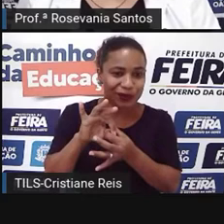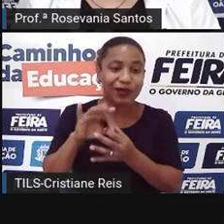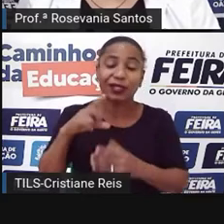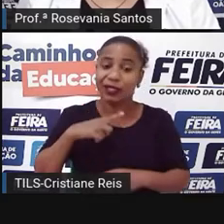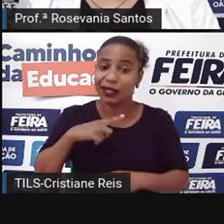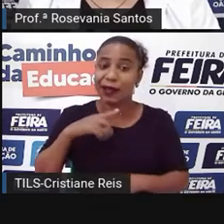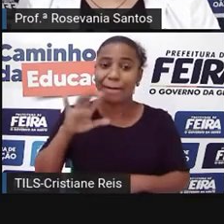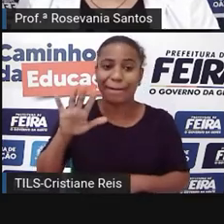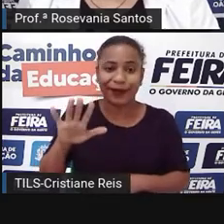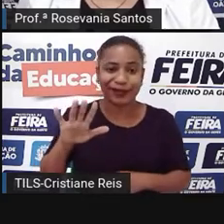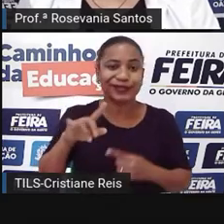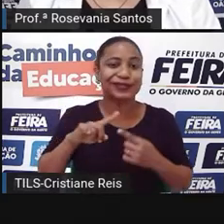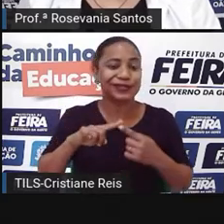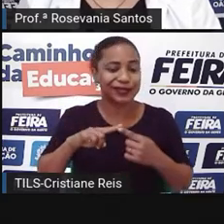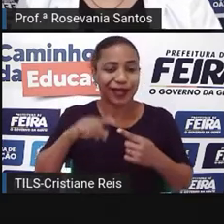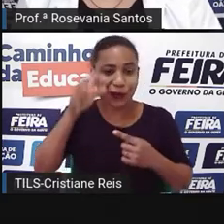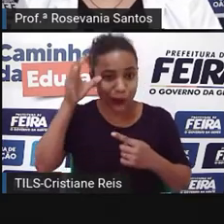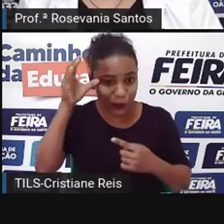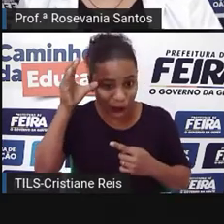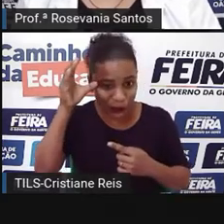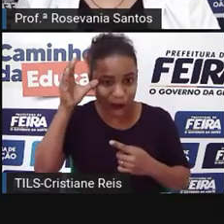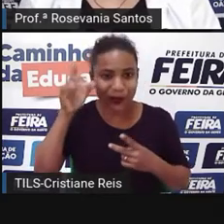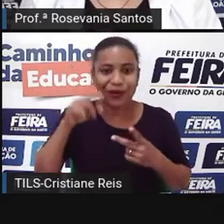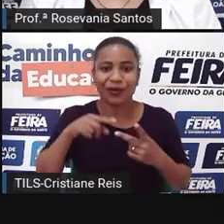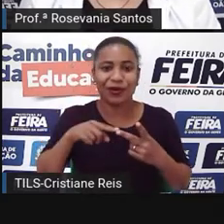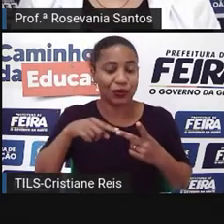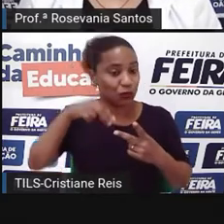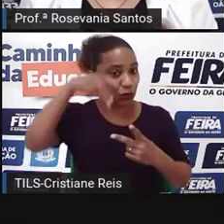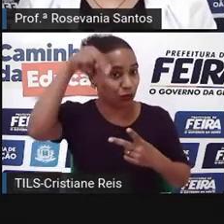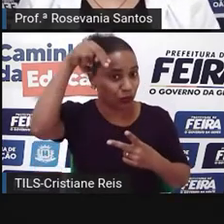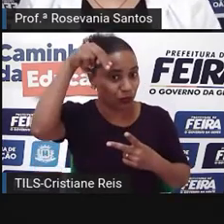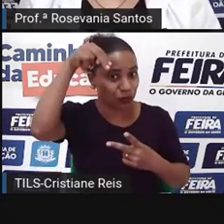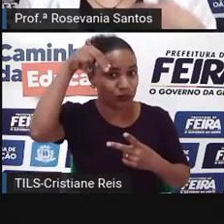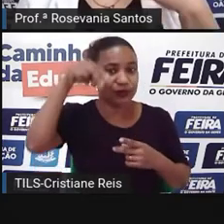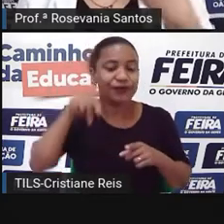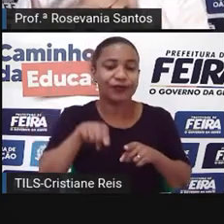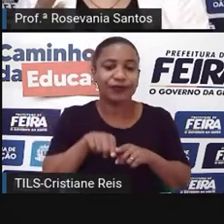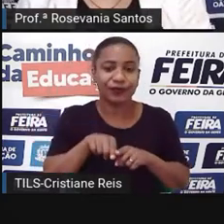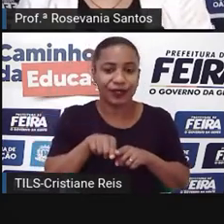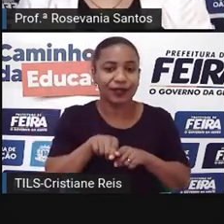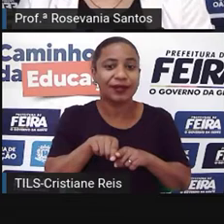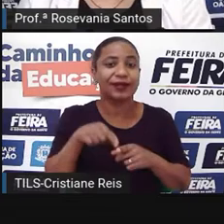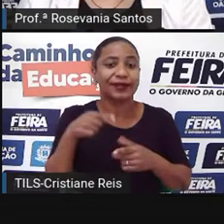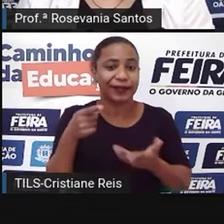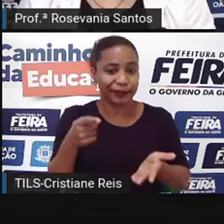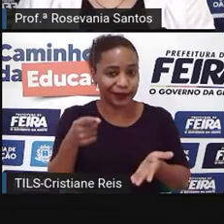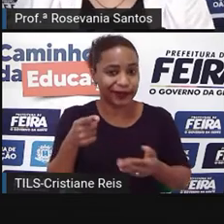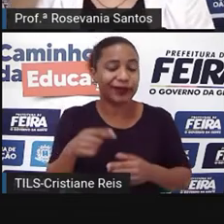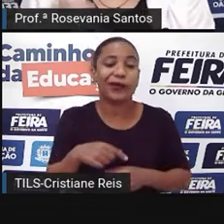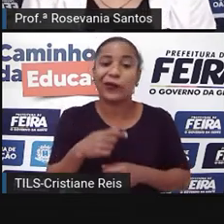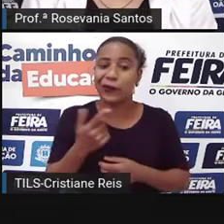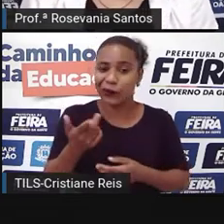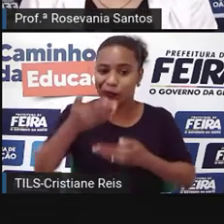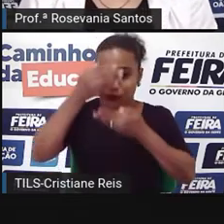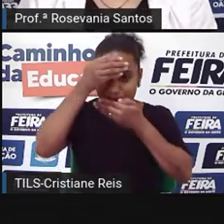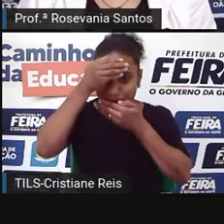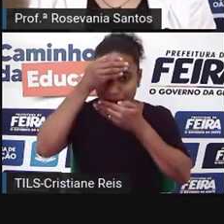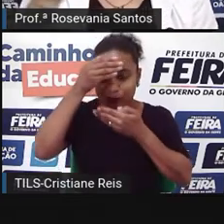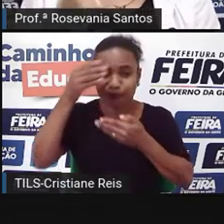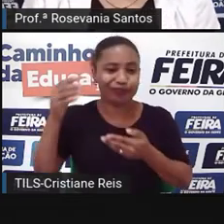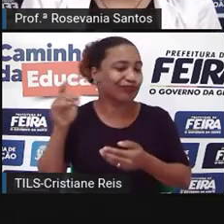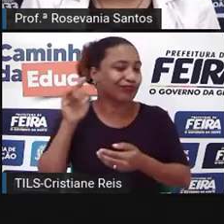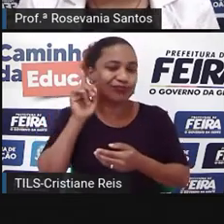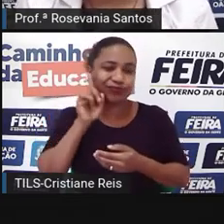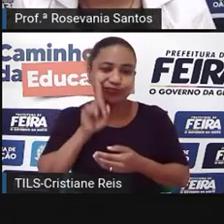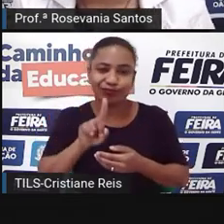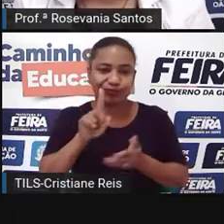então, ele tem uma grande influência, como eu falei para vocês, assim como a China comercializa com os Estados Unidos, e os Estados Unidos também têm